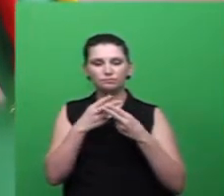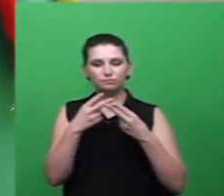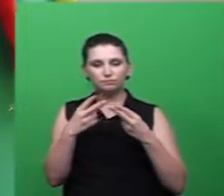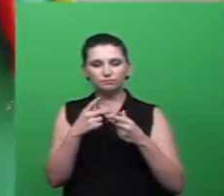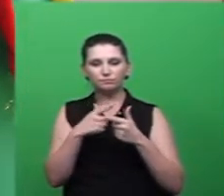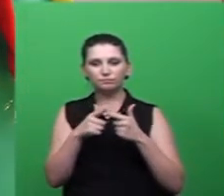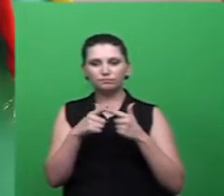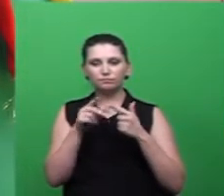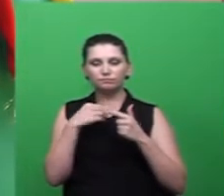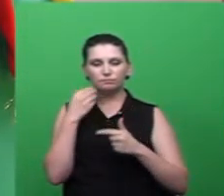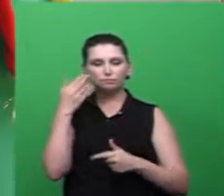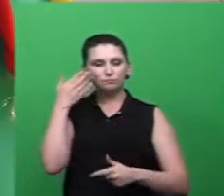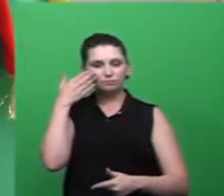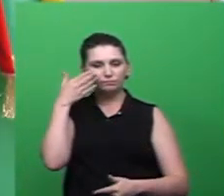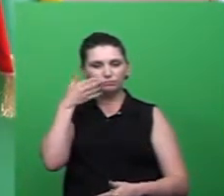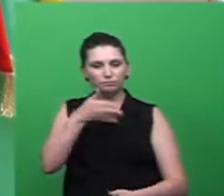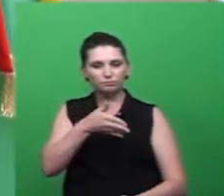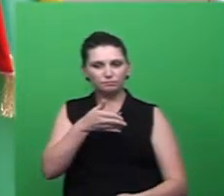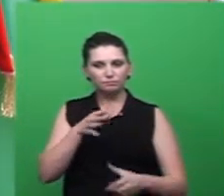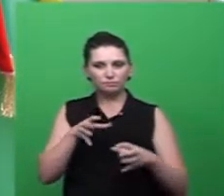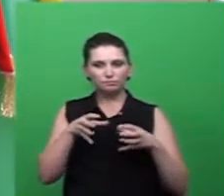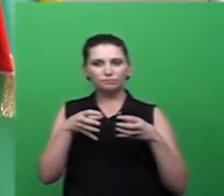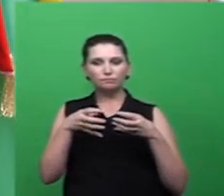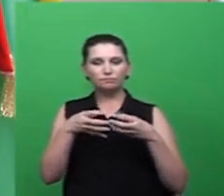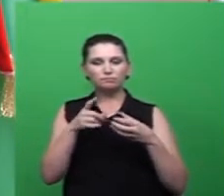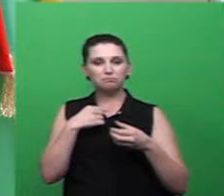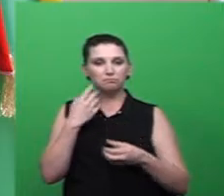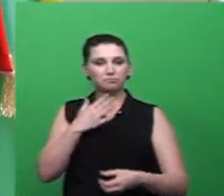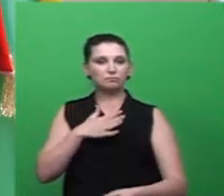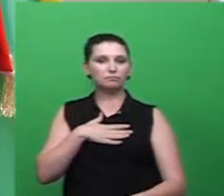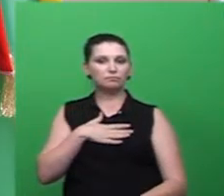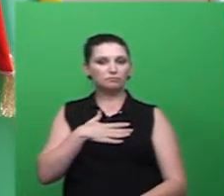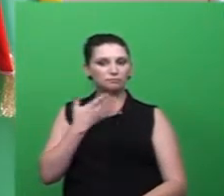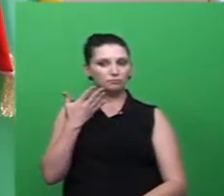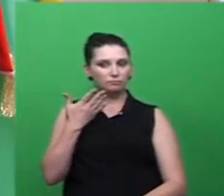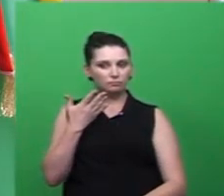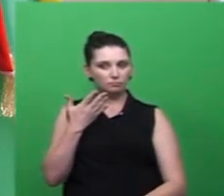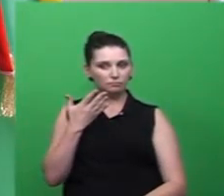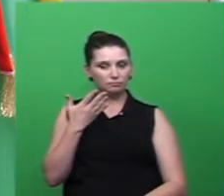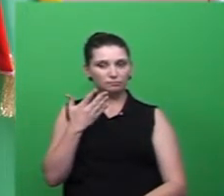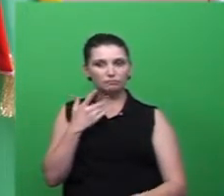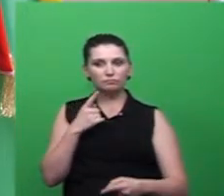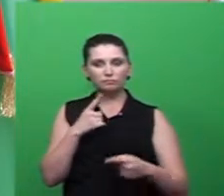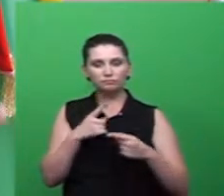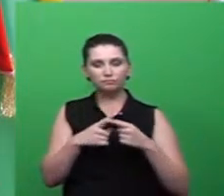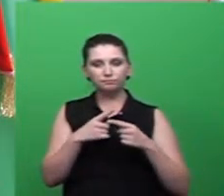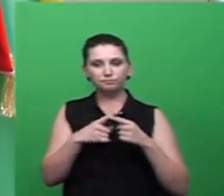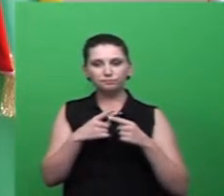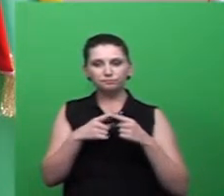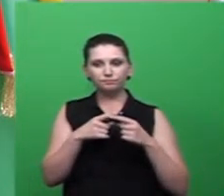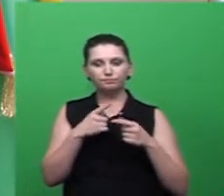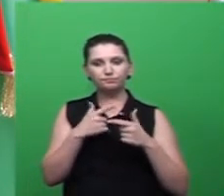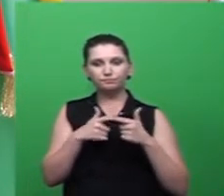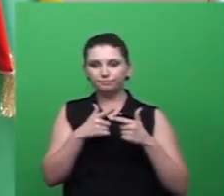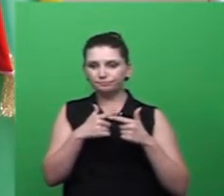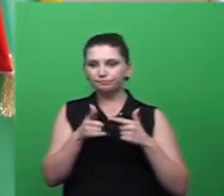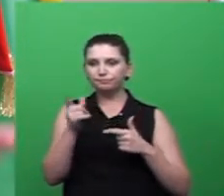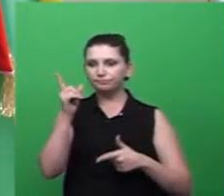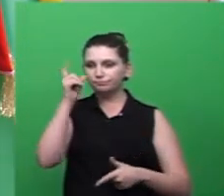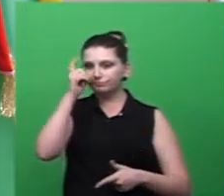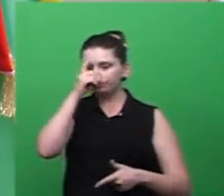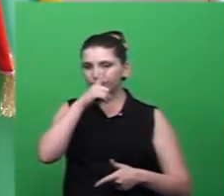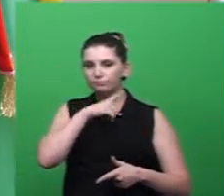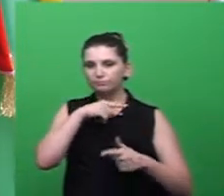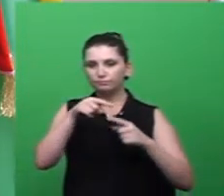Quando nós chegamos lá para fazer aquele mutirão, nós nos assustamos, o vereador Paulo Ferreira, pela situação. Tinha